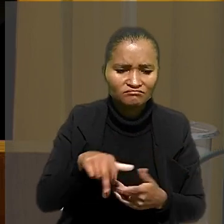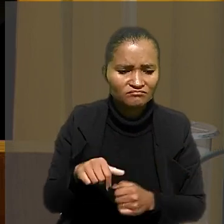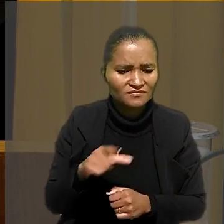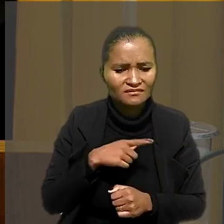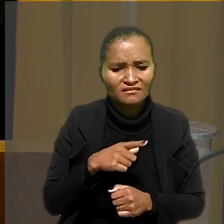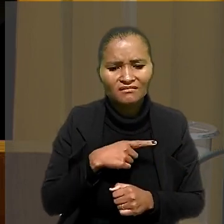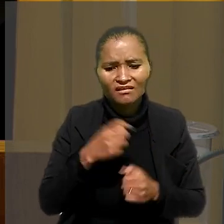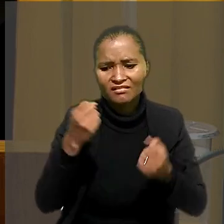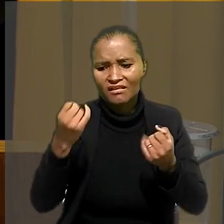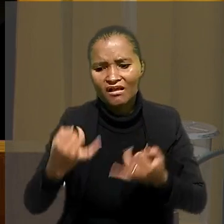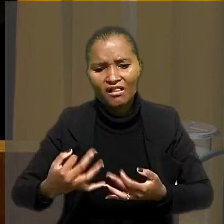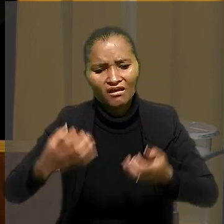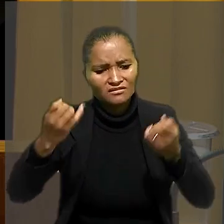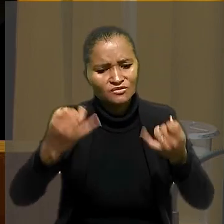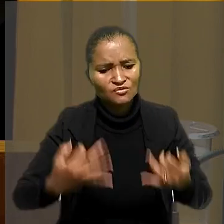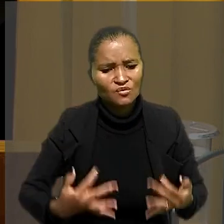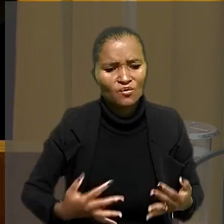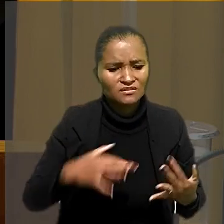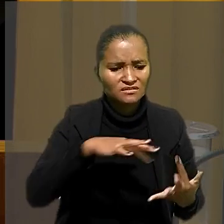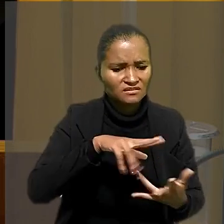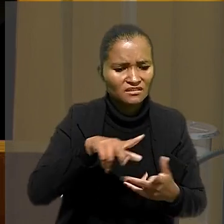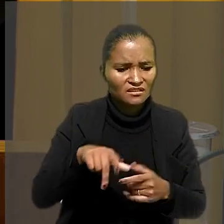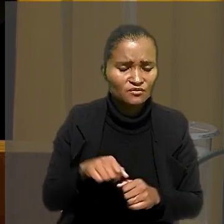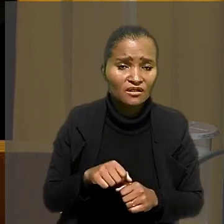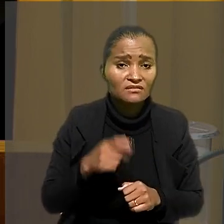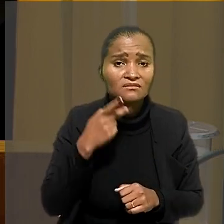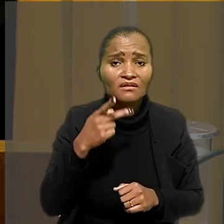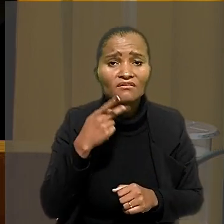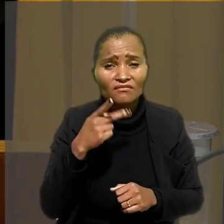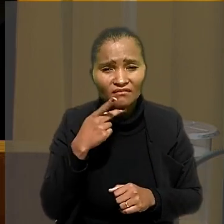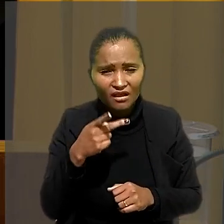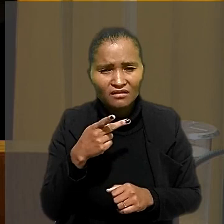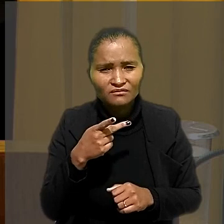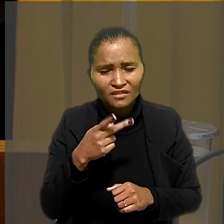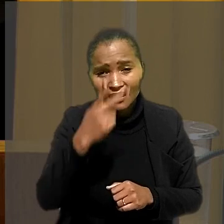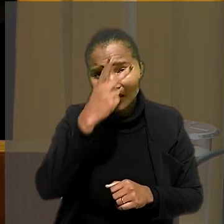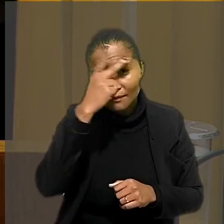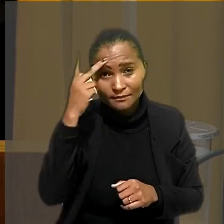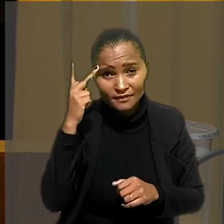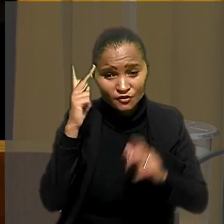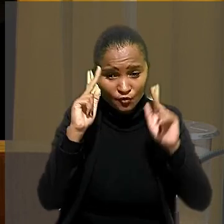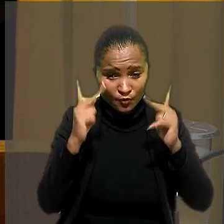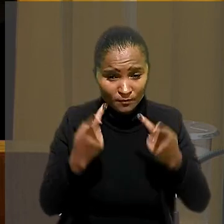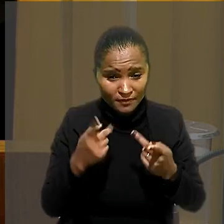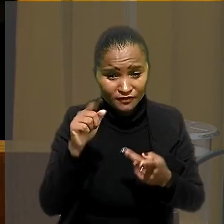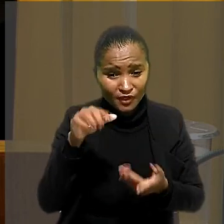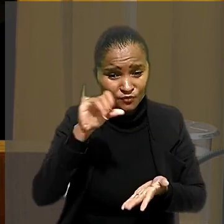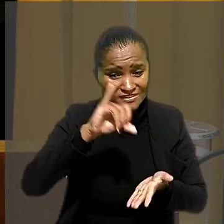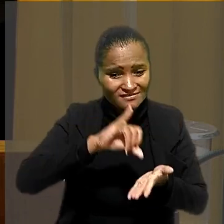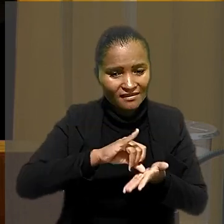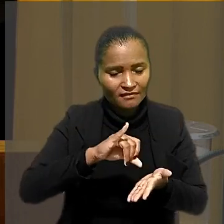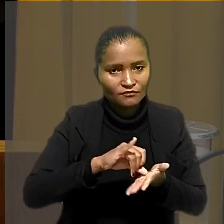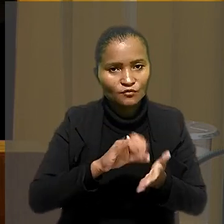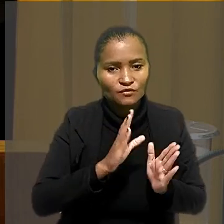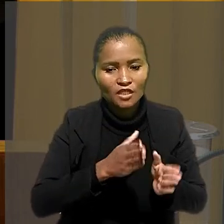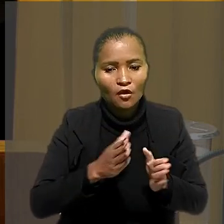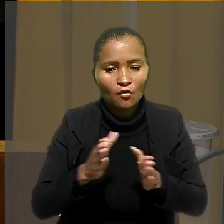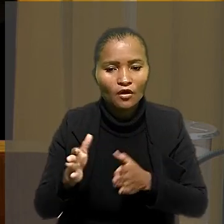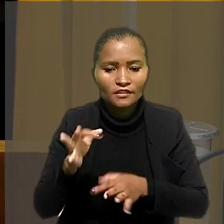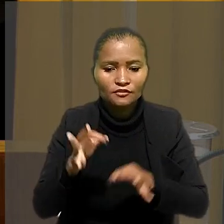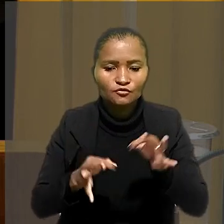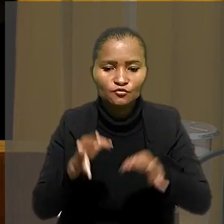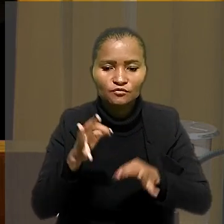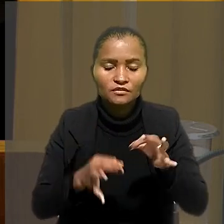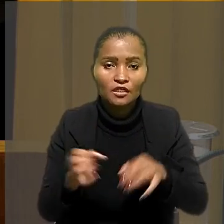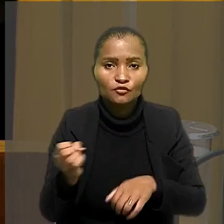várias declarações internacionais que afirmam que a pessoa humana é o centro da ordem jurídica no novo